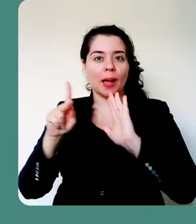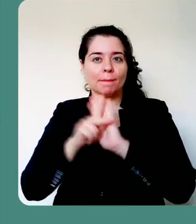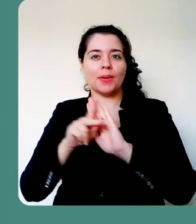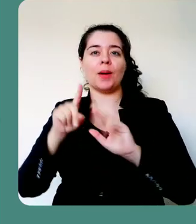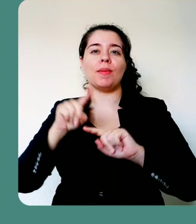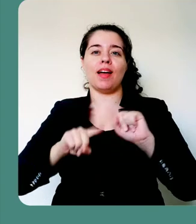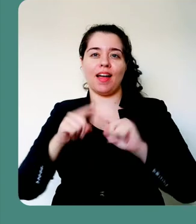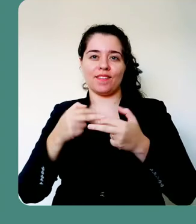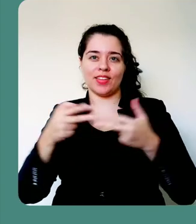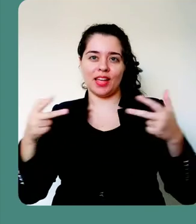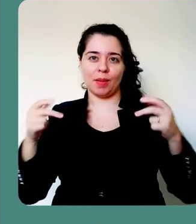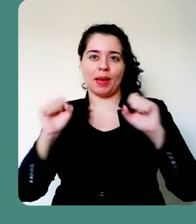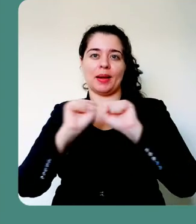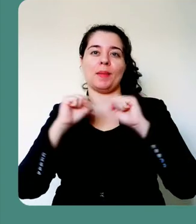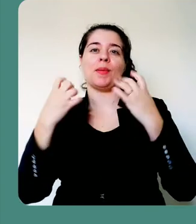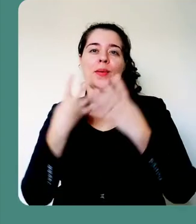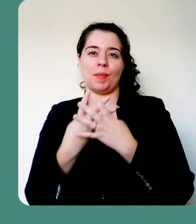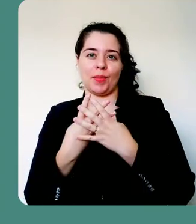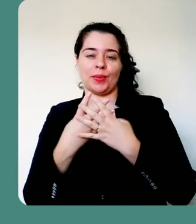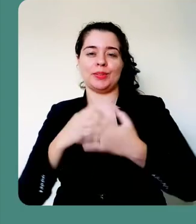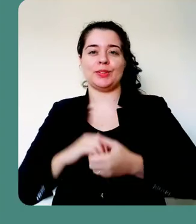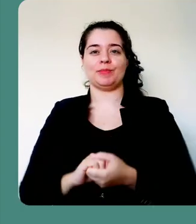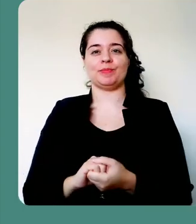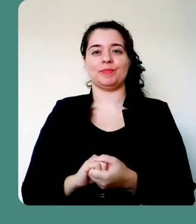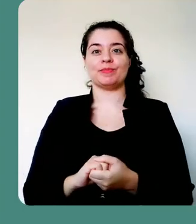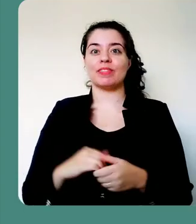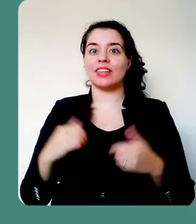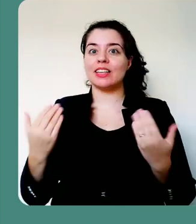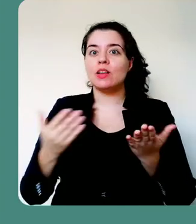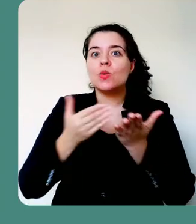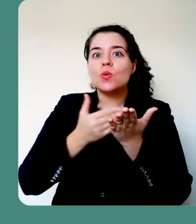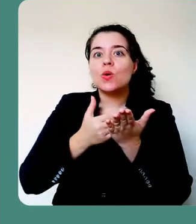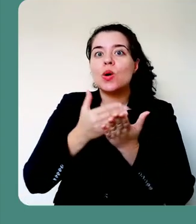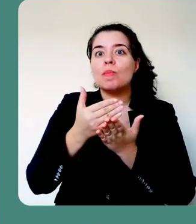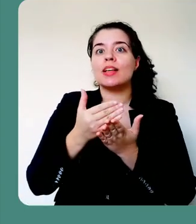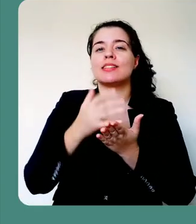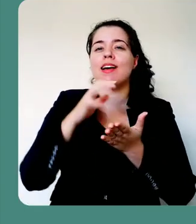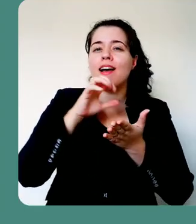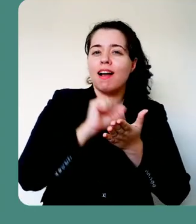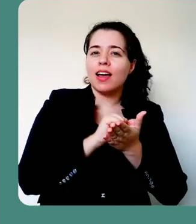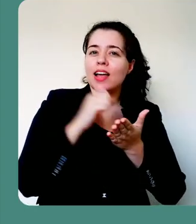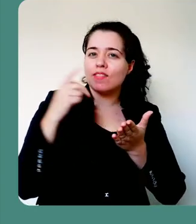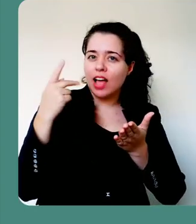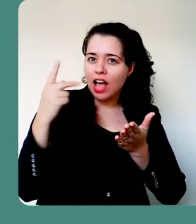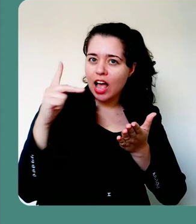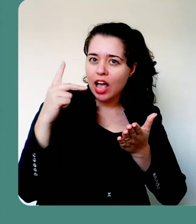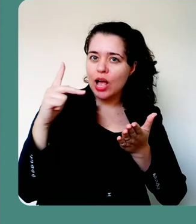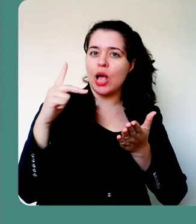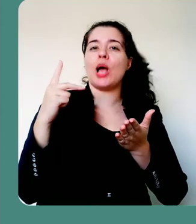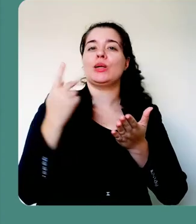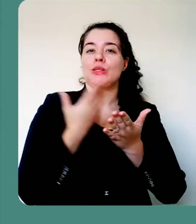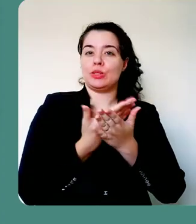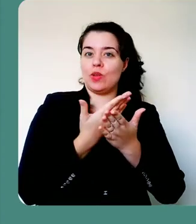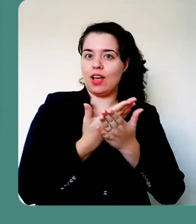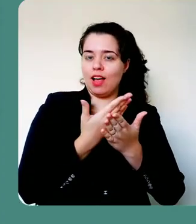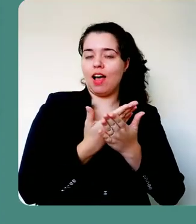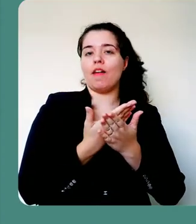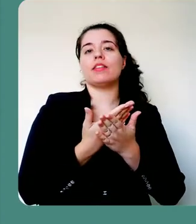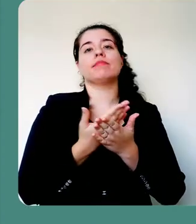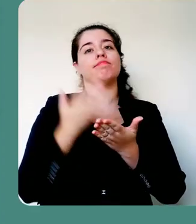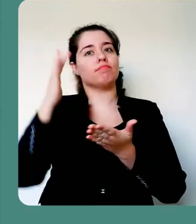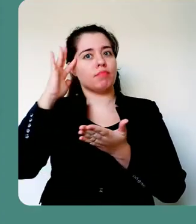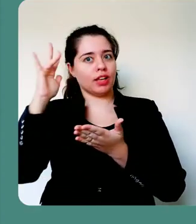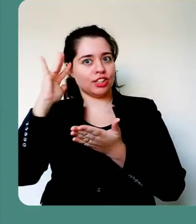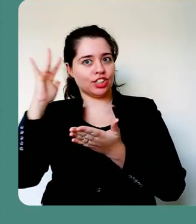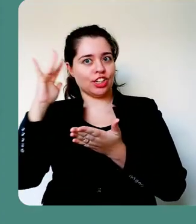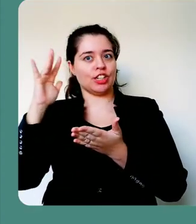PowerPoint. Então, para iniciar a gravação da sua videoaula, se pressupõe que você já tenha elaborado os seus slides da